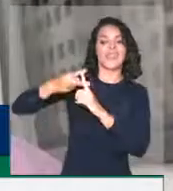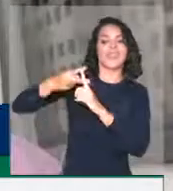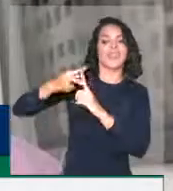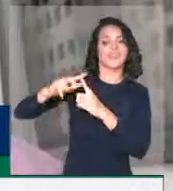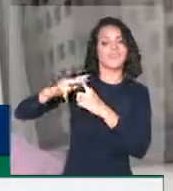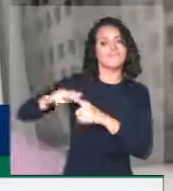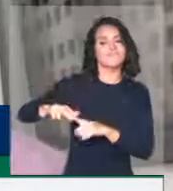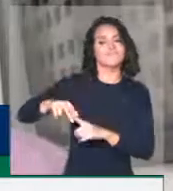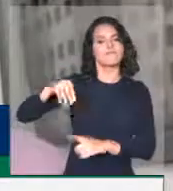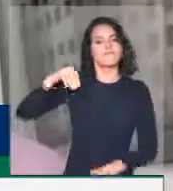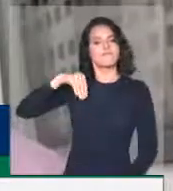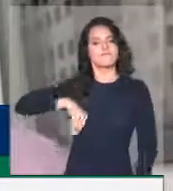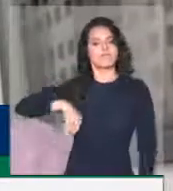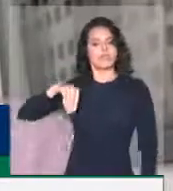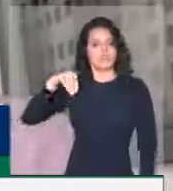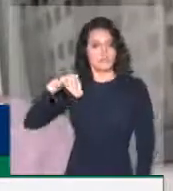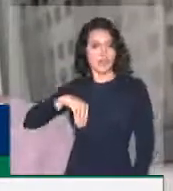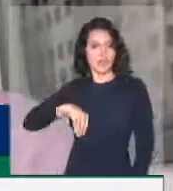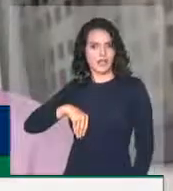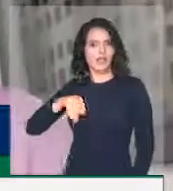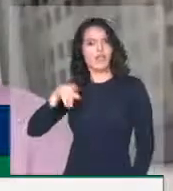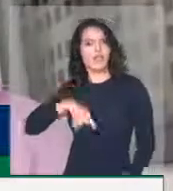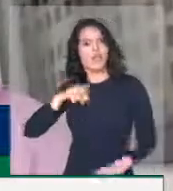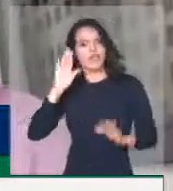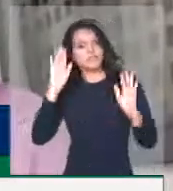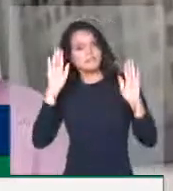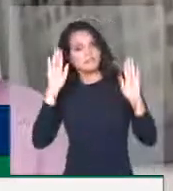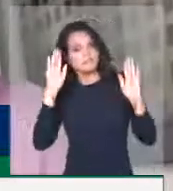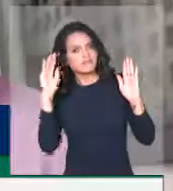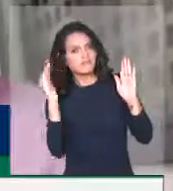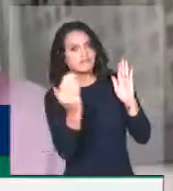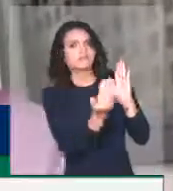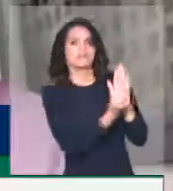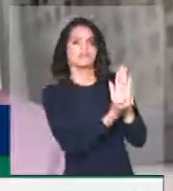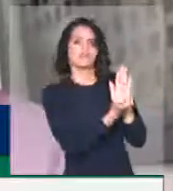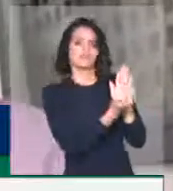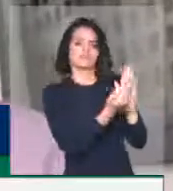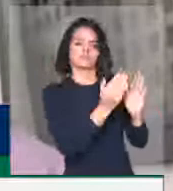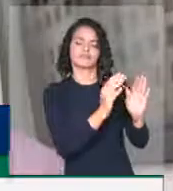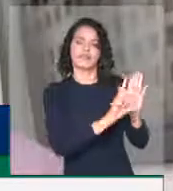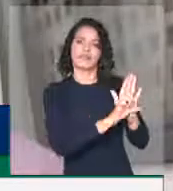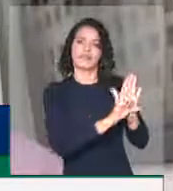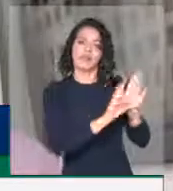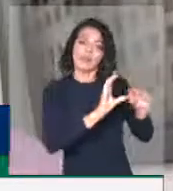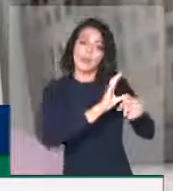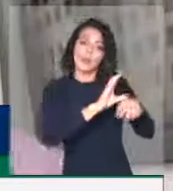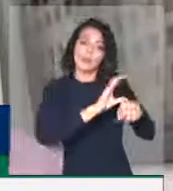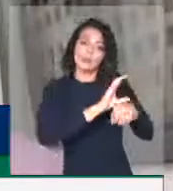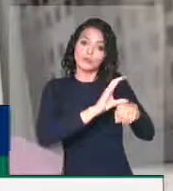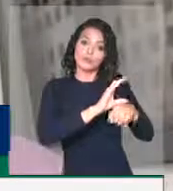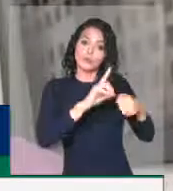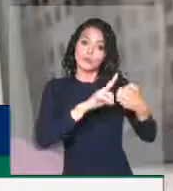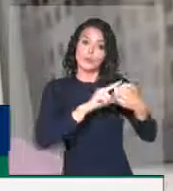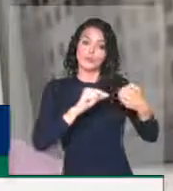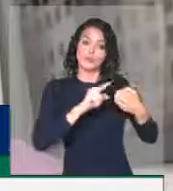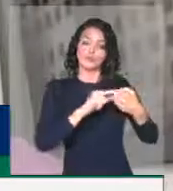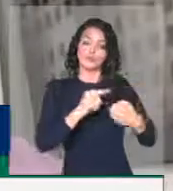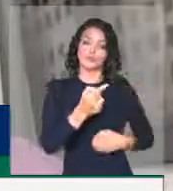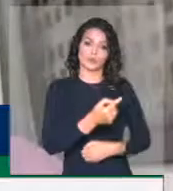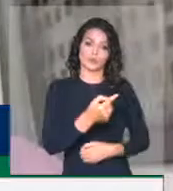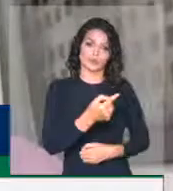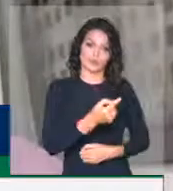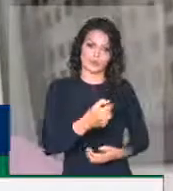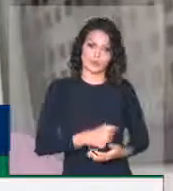seja feito em atendimento ao que diz a nossa Constituição Federal, no seu artigo 7º,